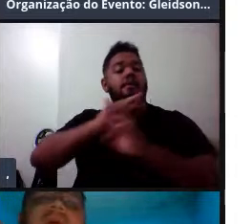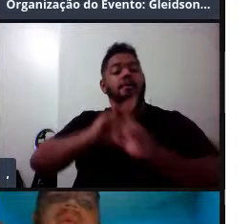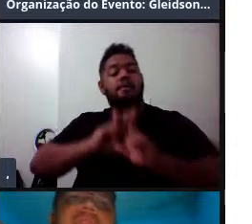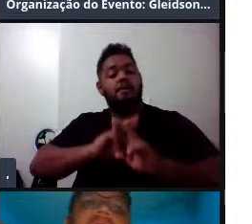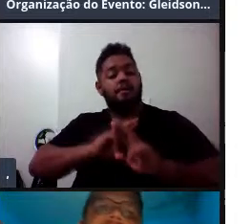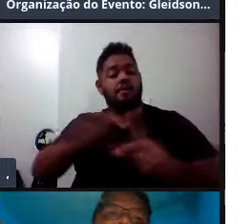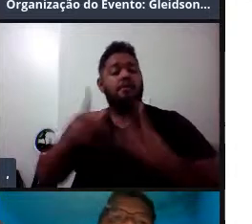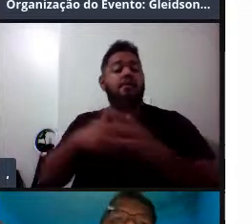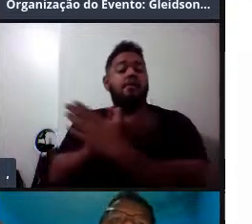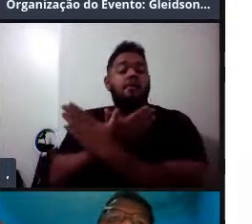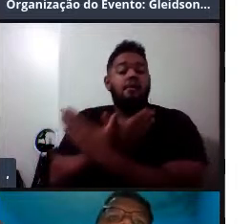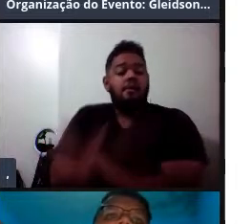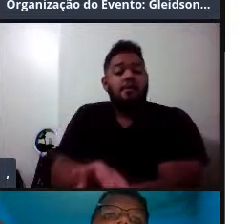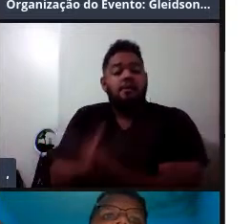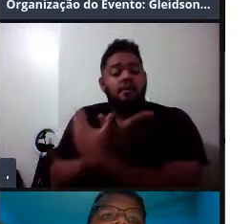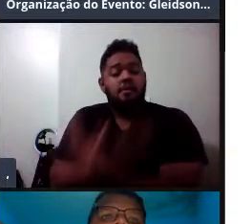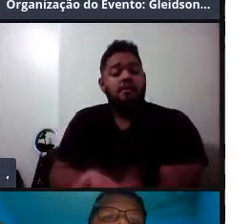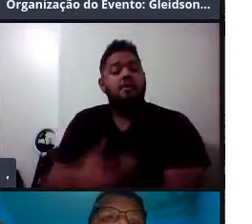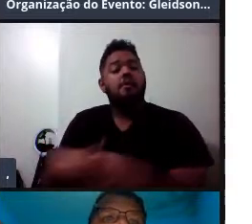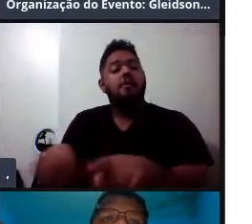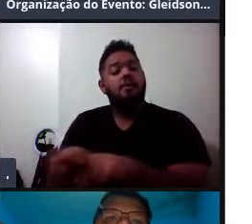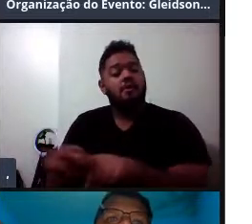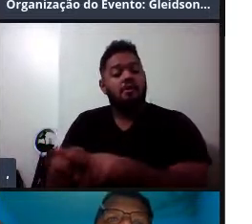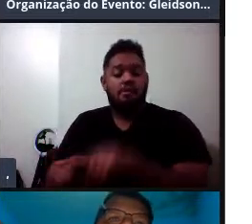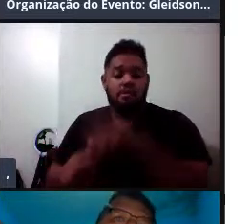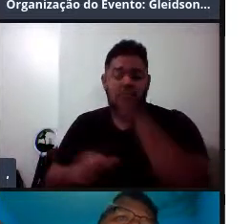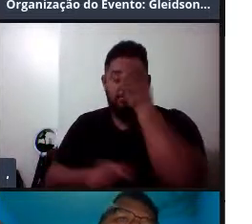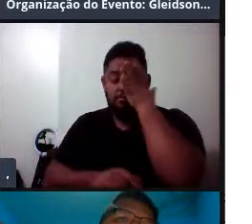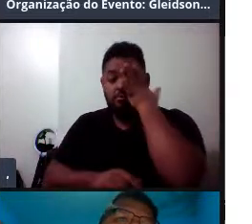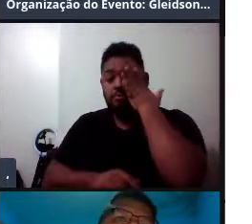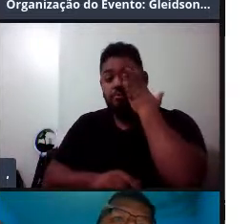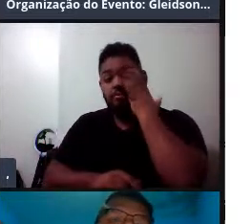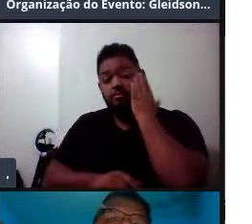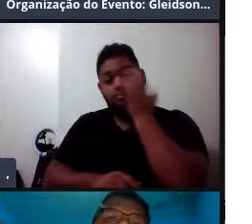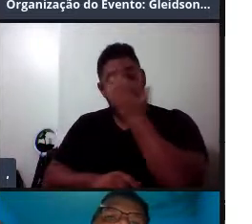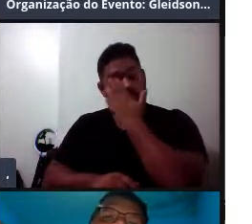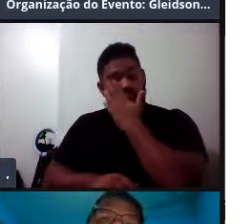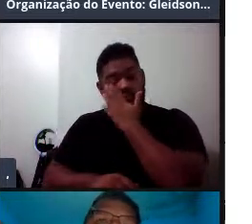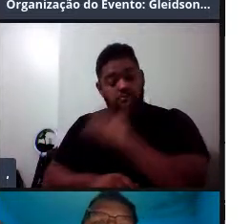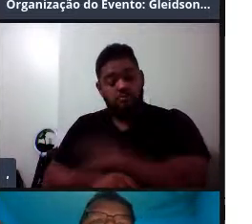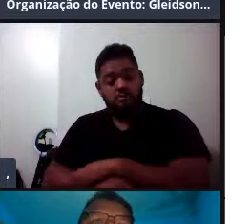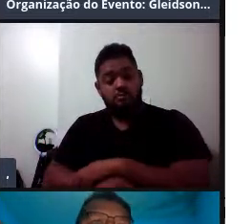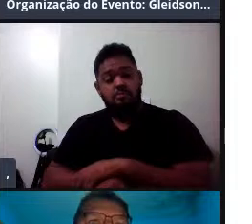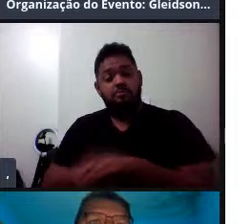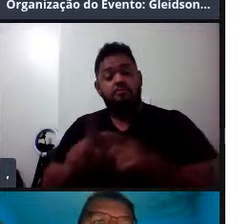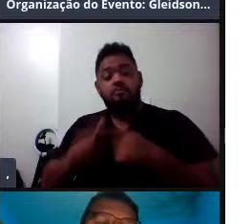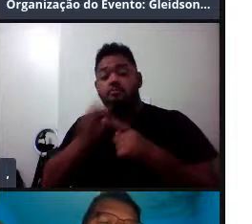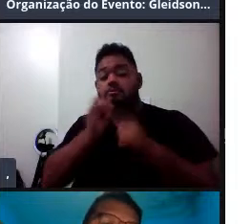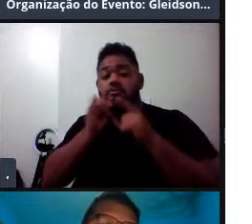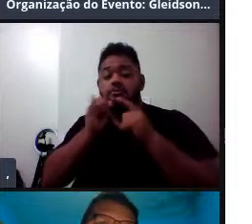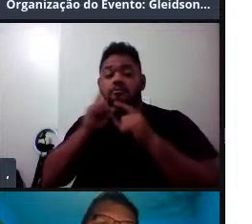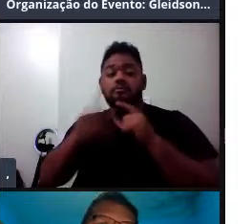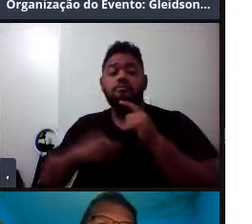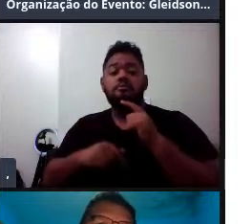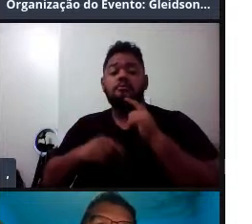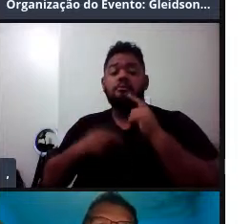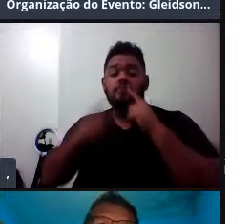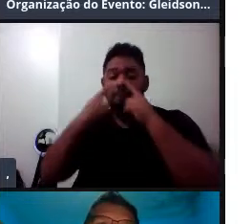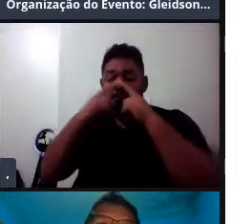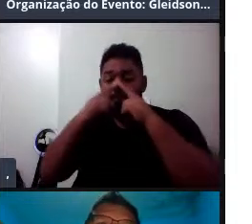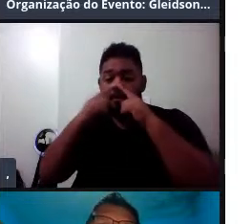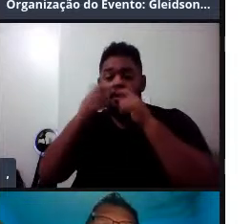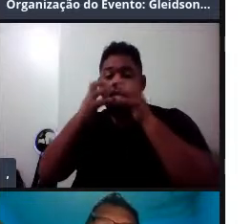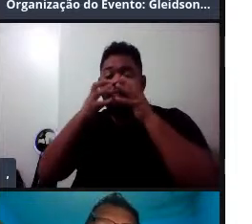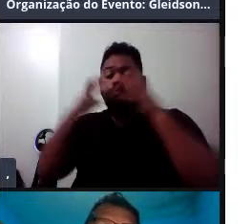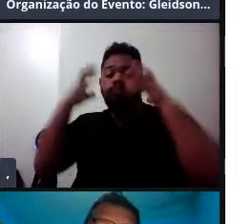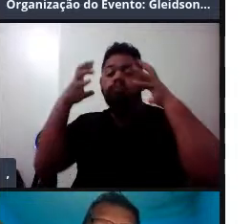de barbatana também. Eles são produzidos nas passagens nasais, no complexo de músculos e sacos aéreos,